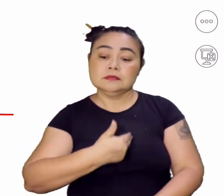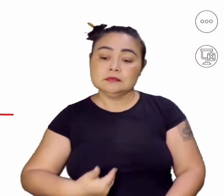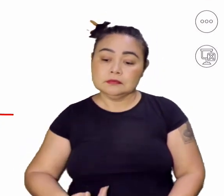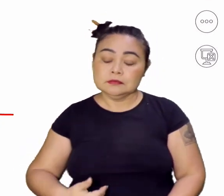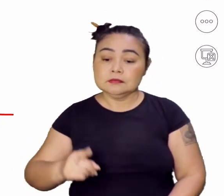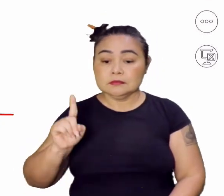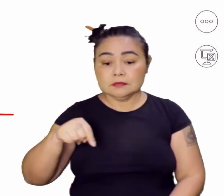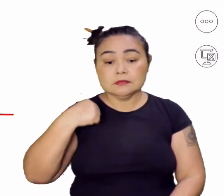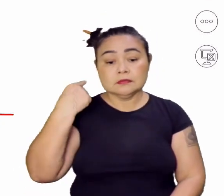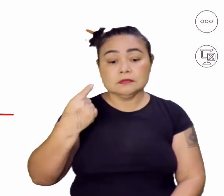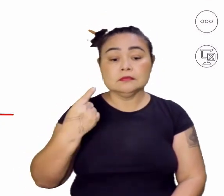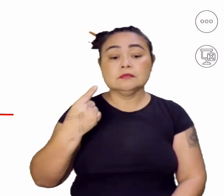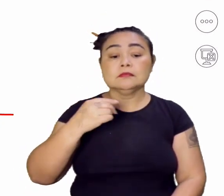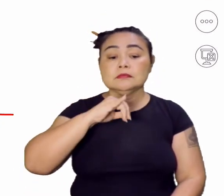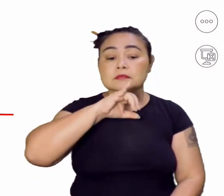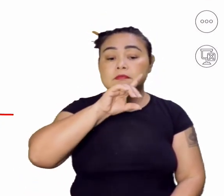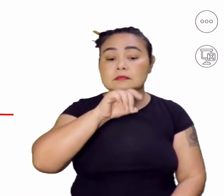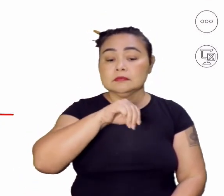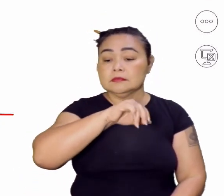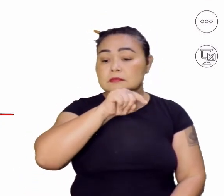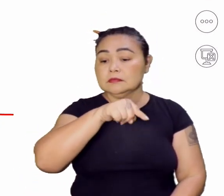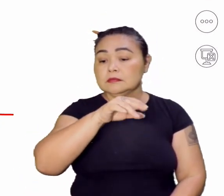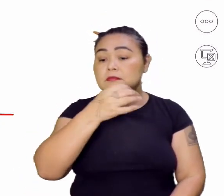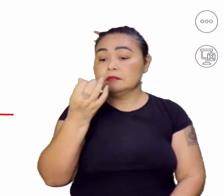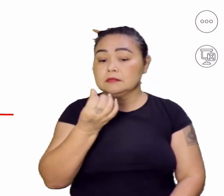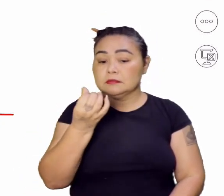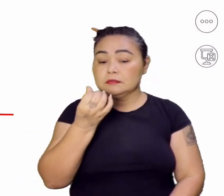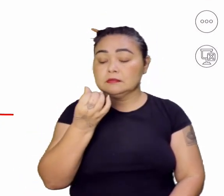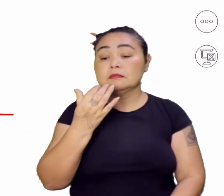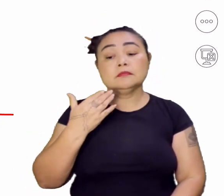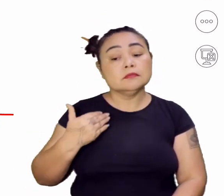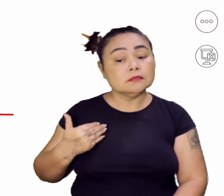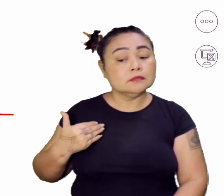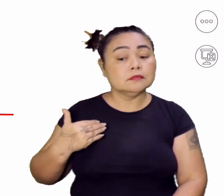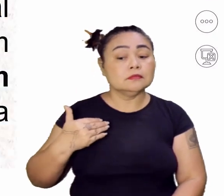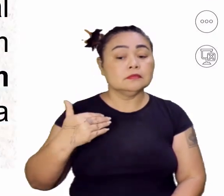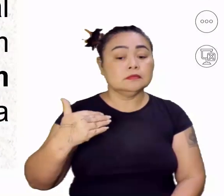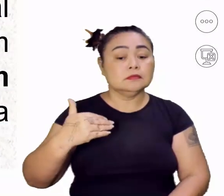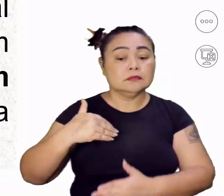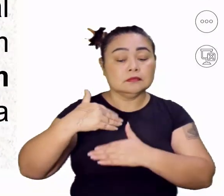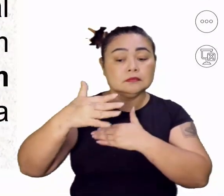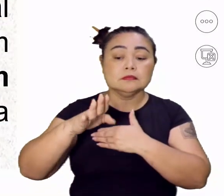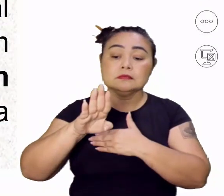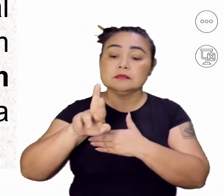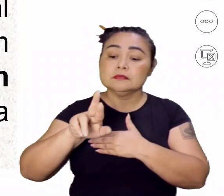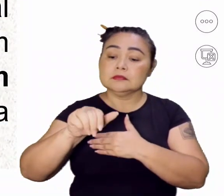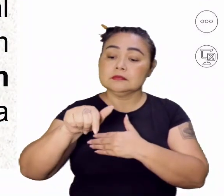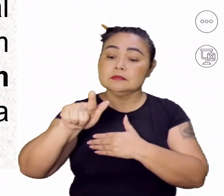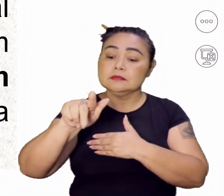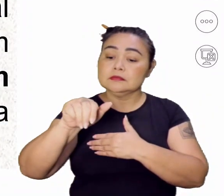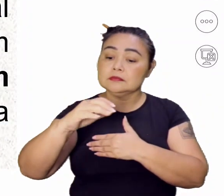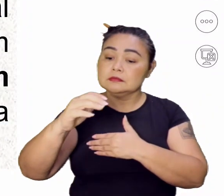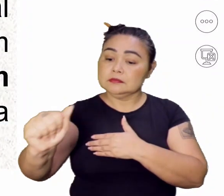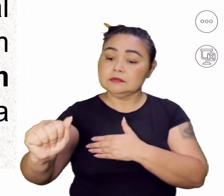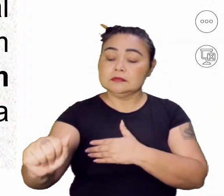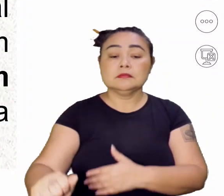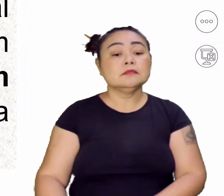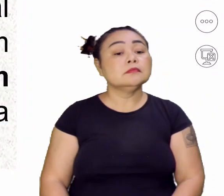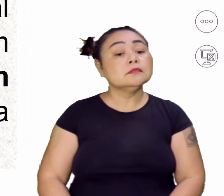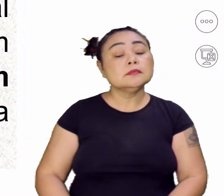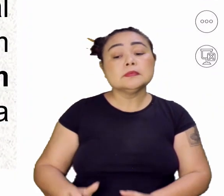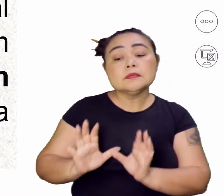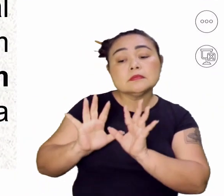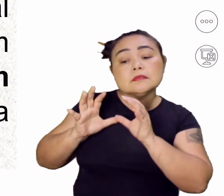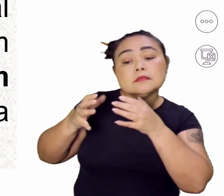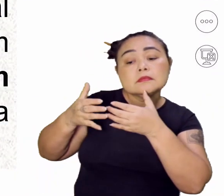vai ser o Dom João VI, né? Mas aí começava a dinastia do Esbragança. Essa dinastia